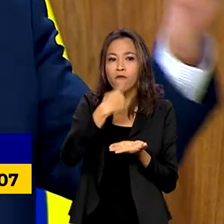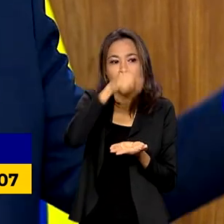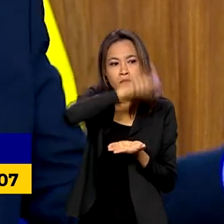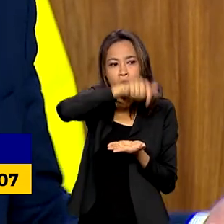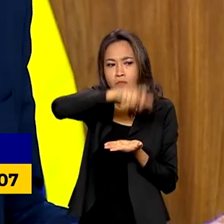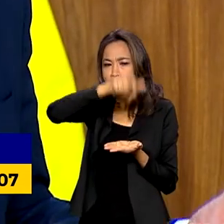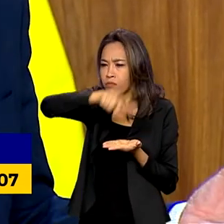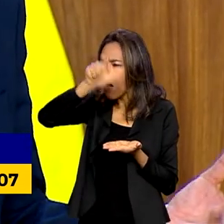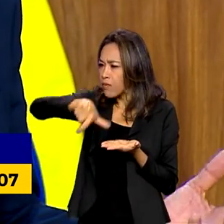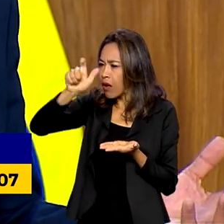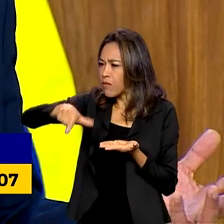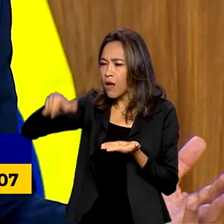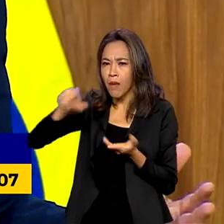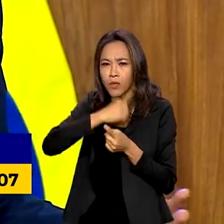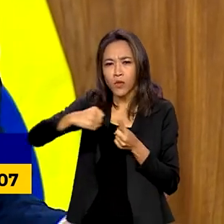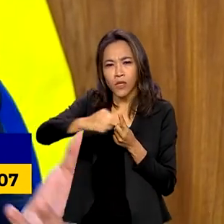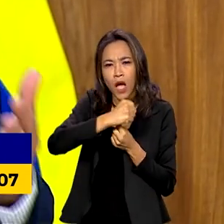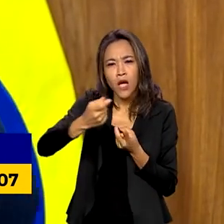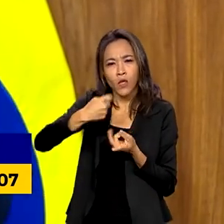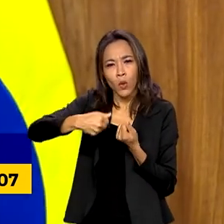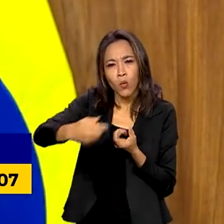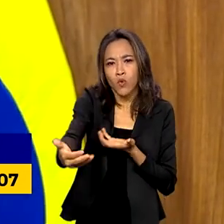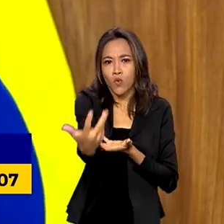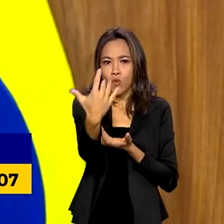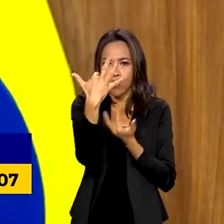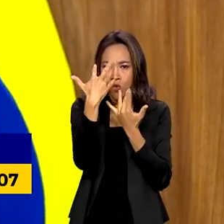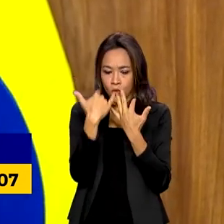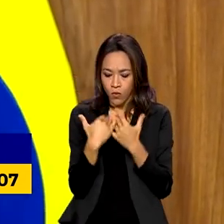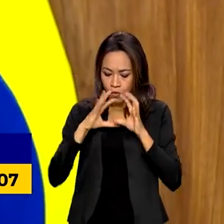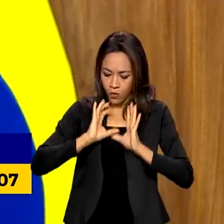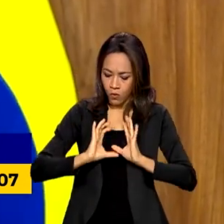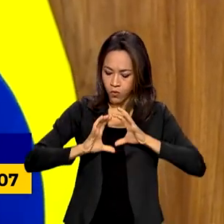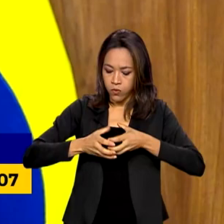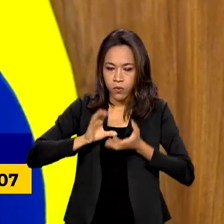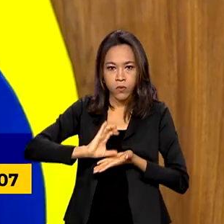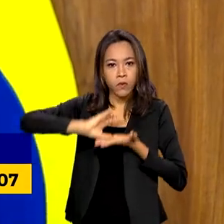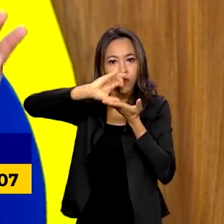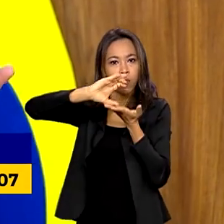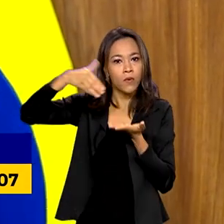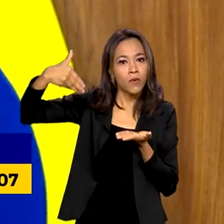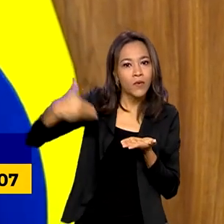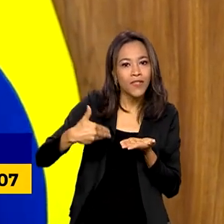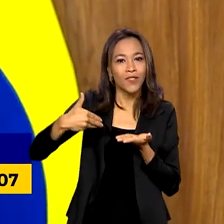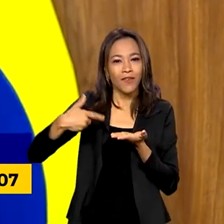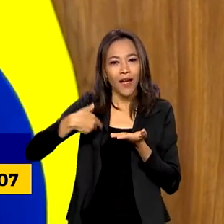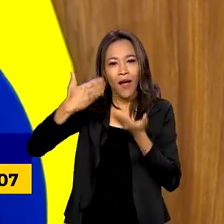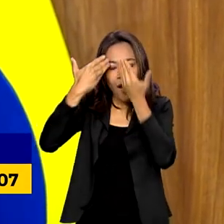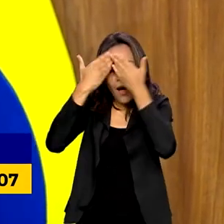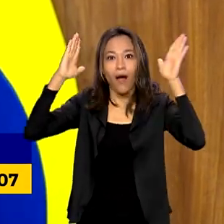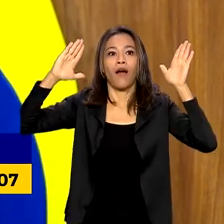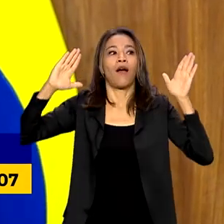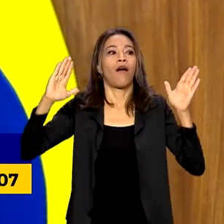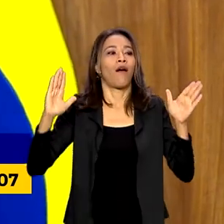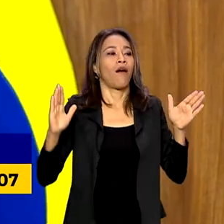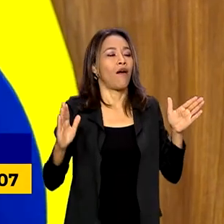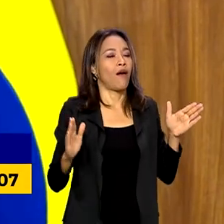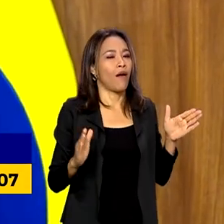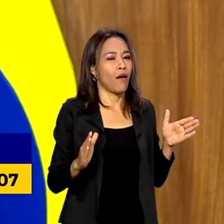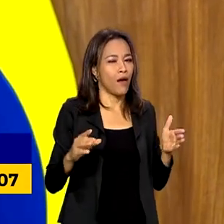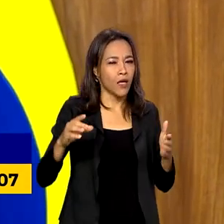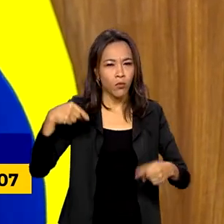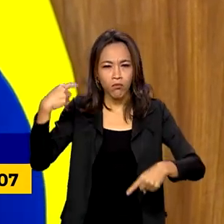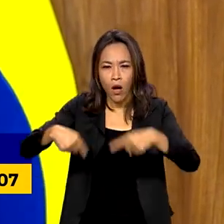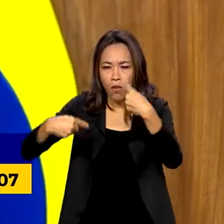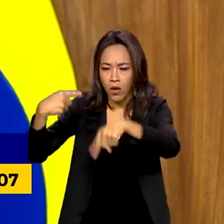ele reúne tantos atores sociais e econômicos, ele é um espaço importante para a gente romper as caixinhas, fazer com que o debate